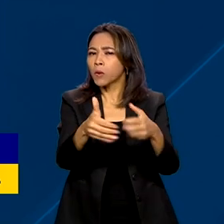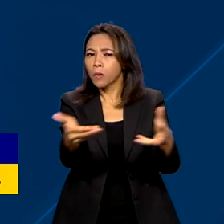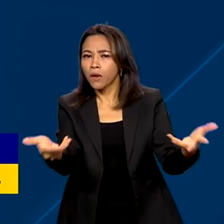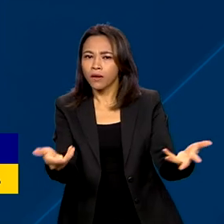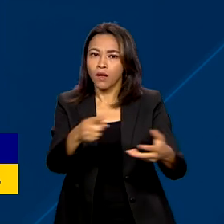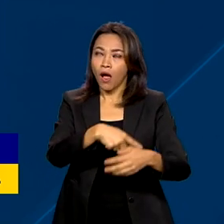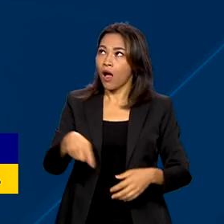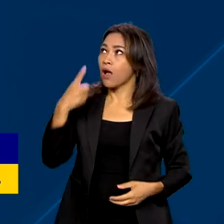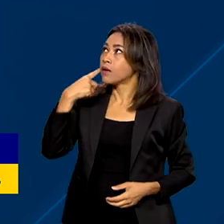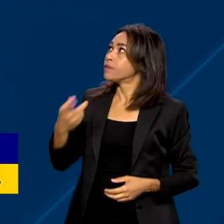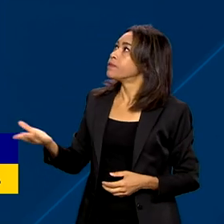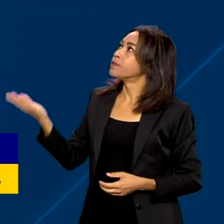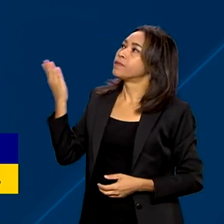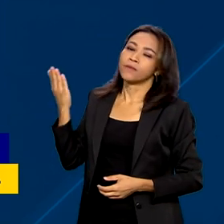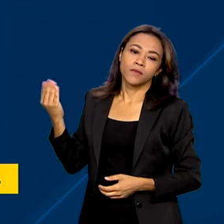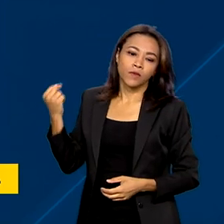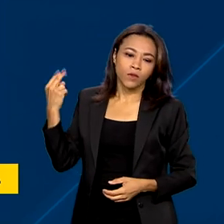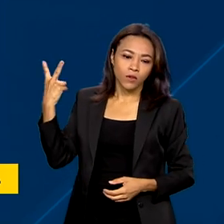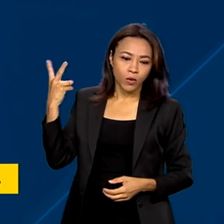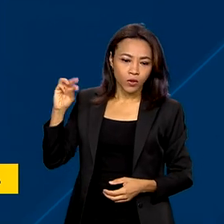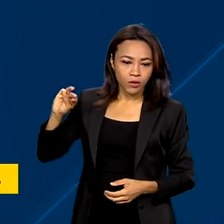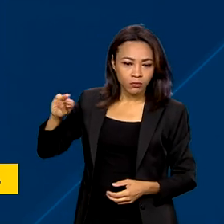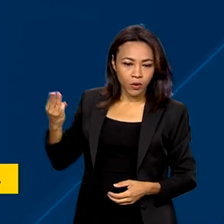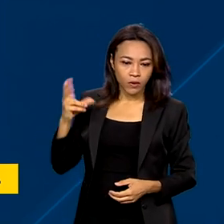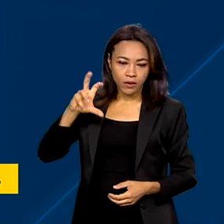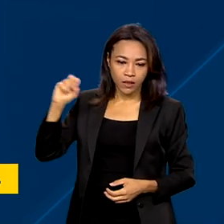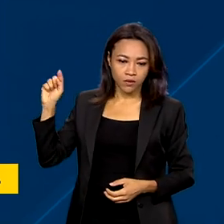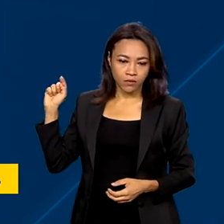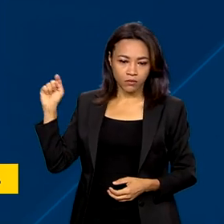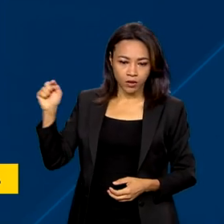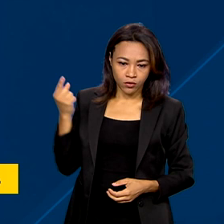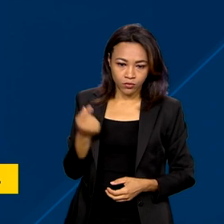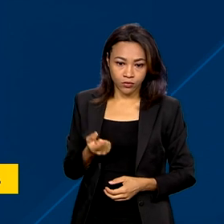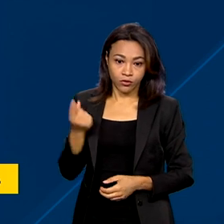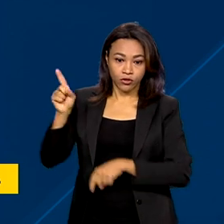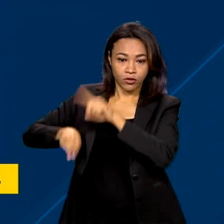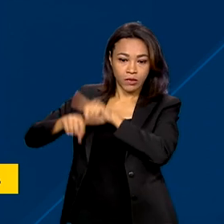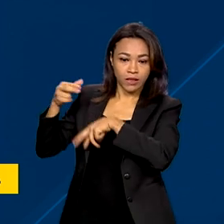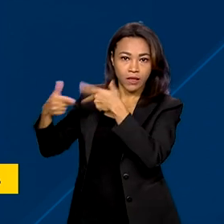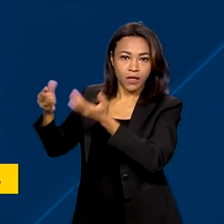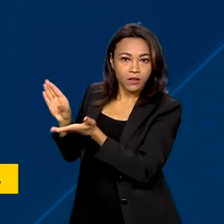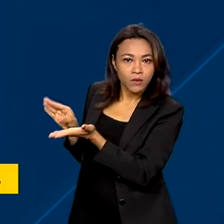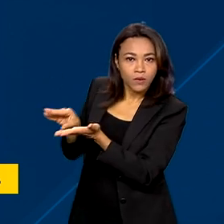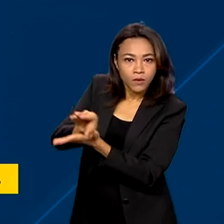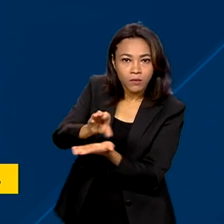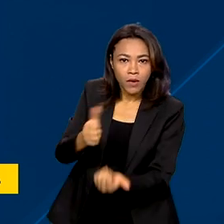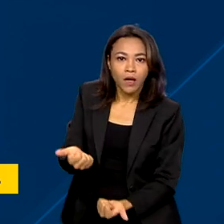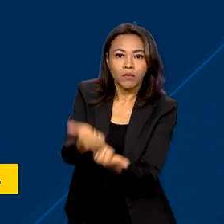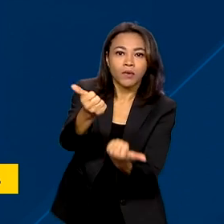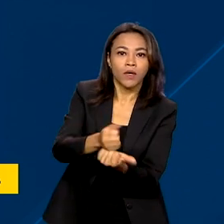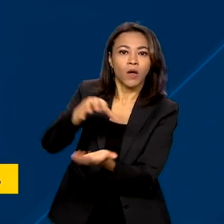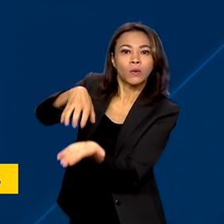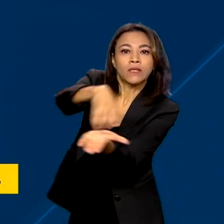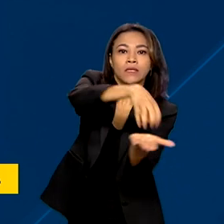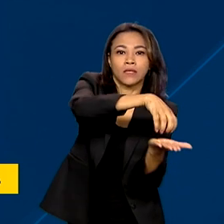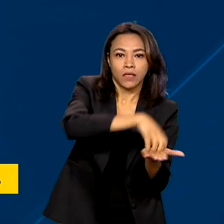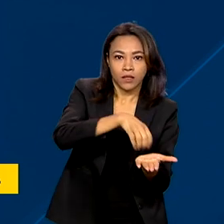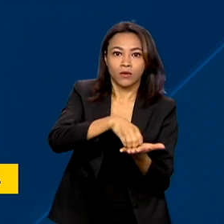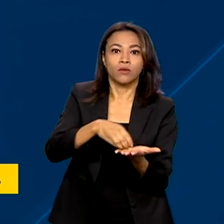liberação de R$ 2,5 para equipagem de centros integrados de escuta protegida,